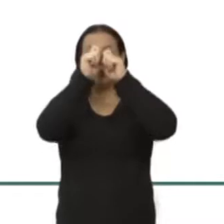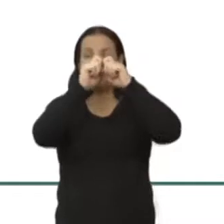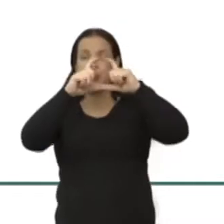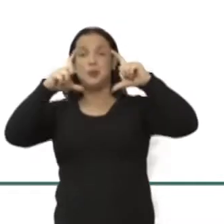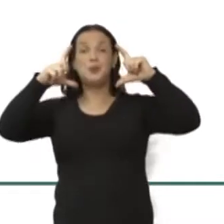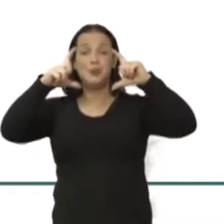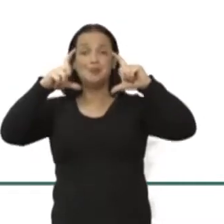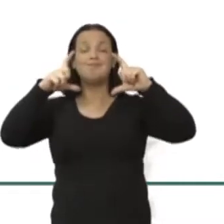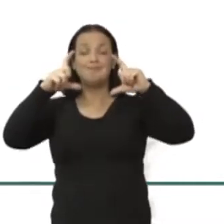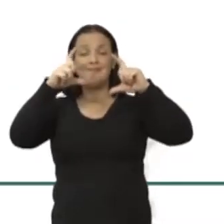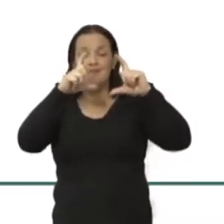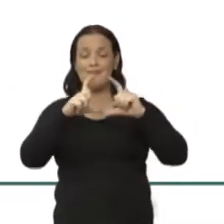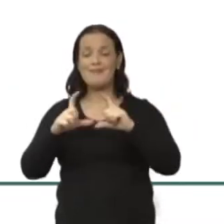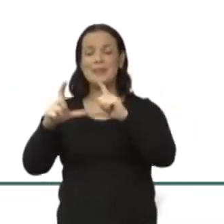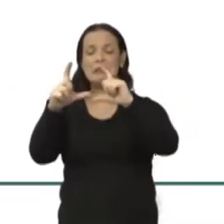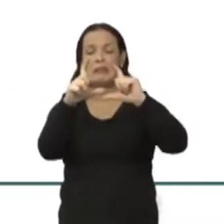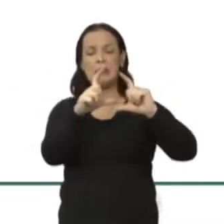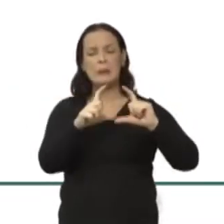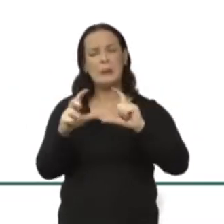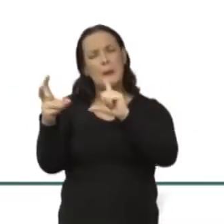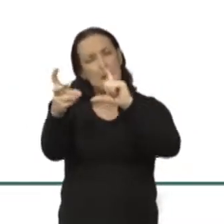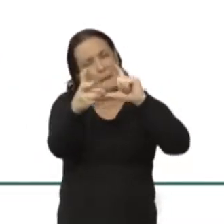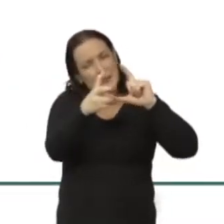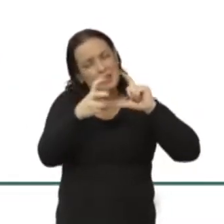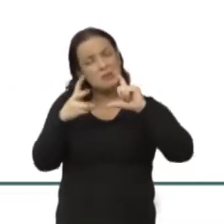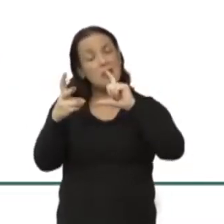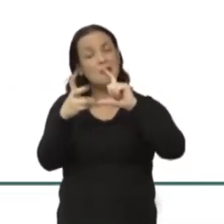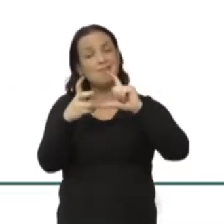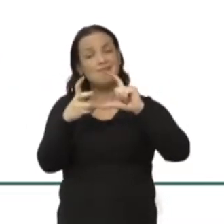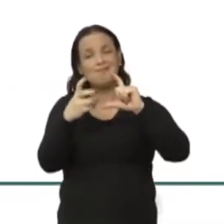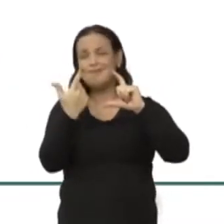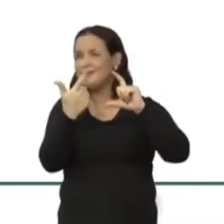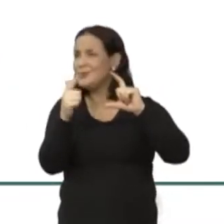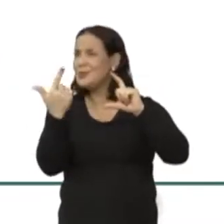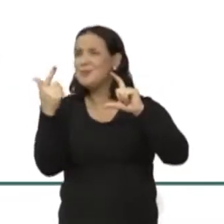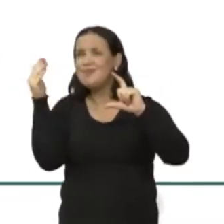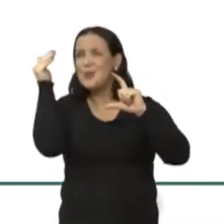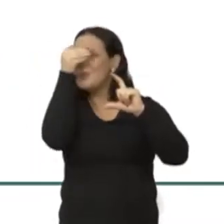faz com que a gente não tem como não ver.